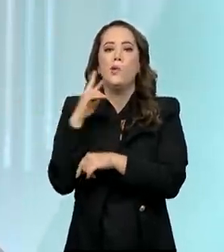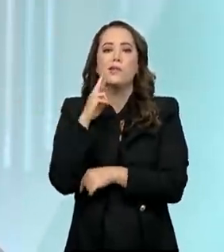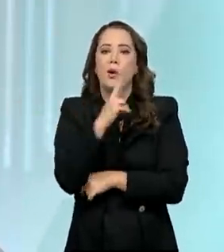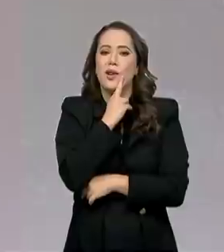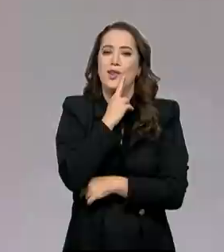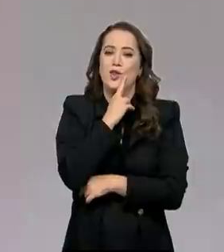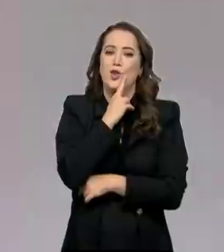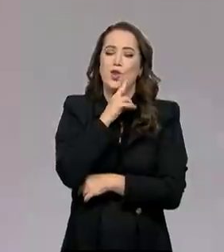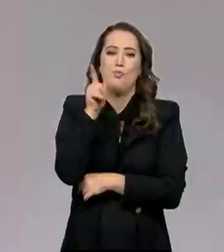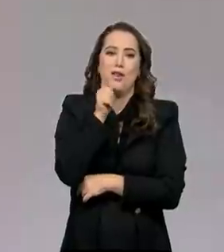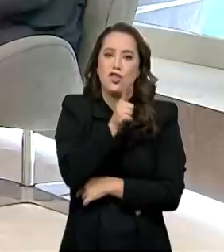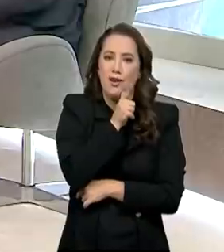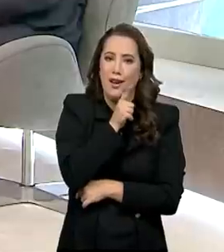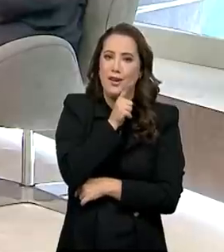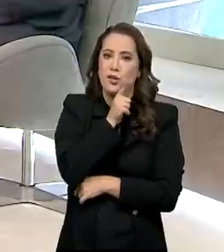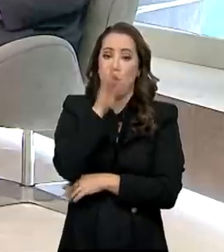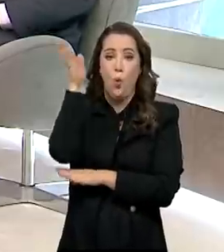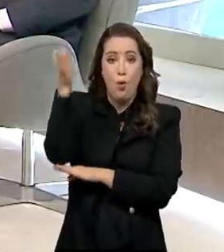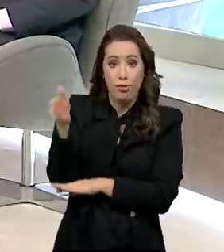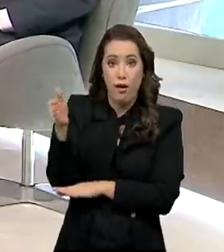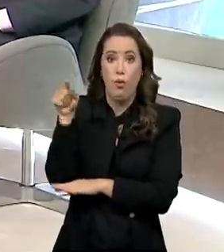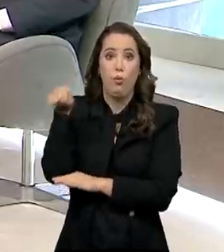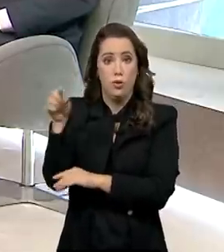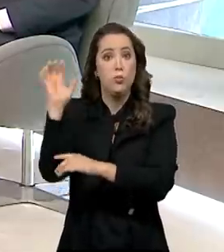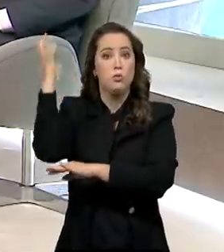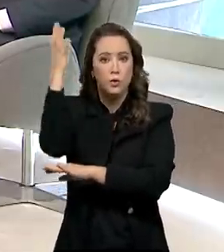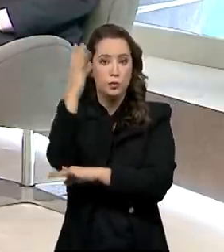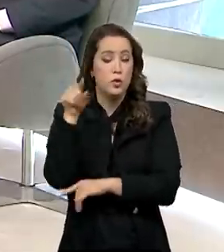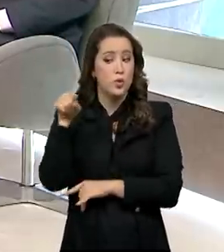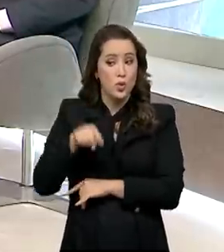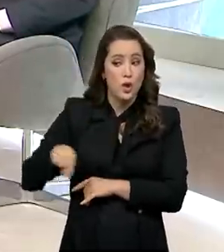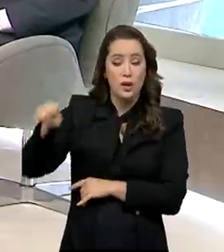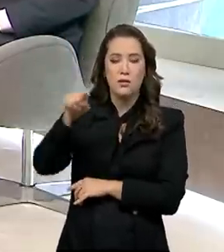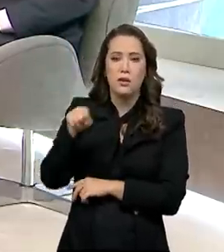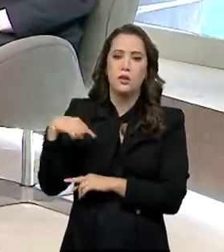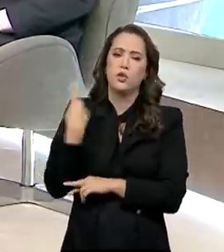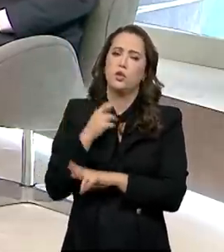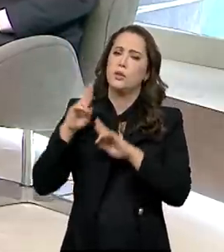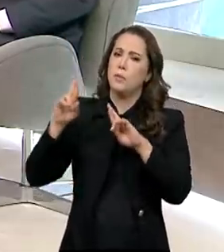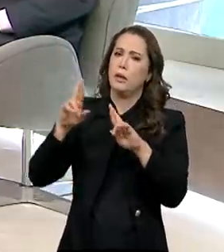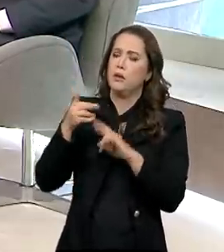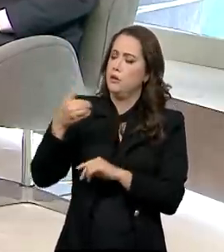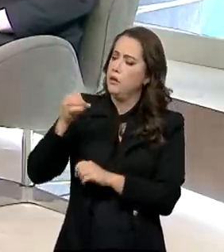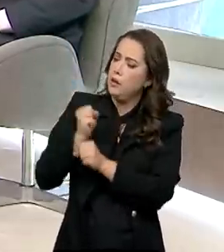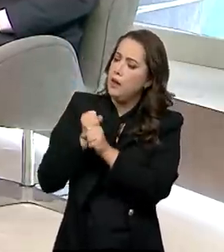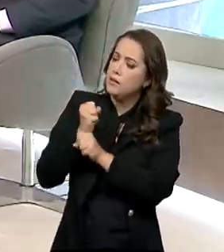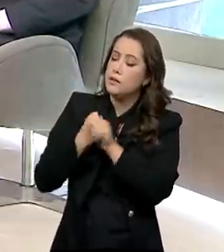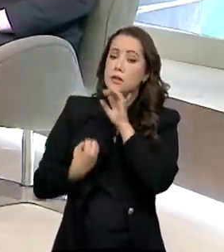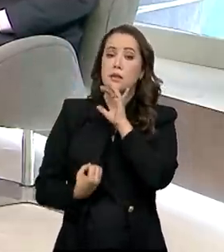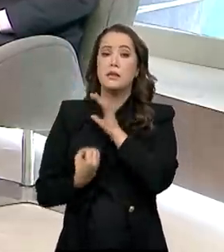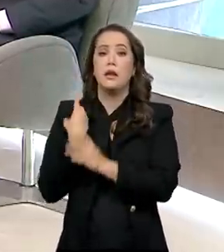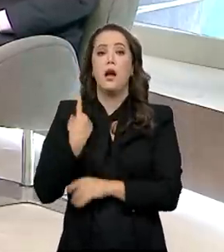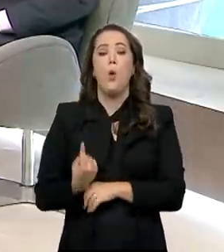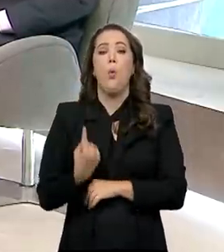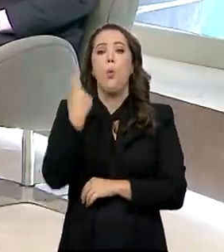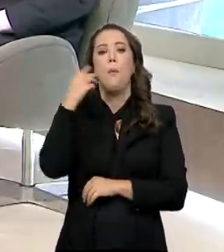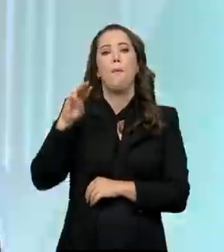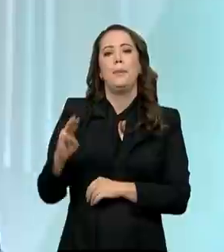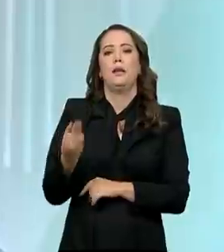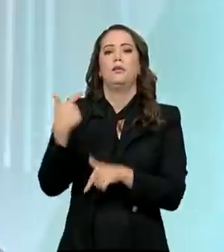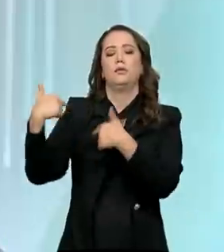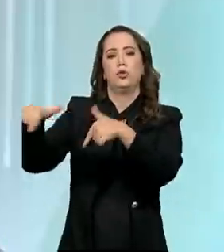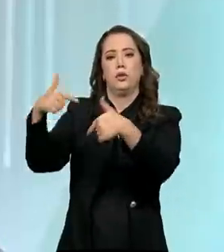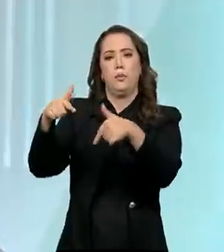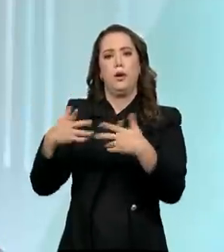Explorar o serviço do parque. Explorar o serviço. E só nessa agenda, Paulo, a gente estima que em 10 anos, a gente pode gerar um milhão de empregos.